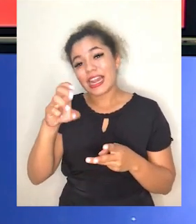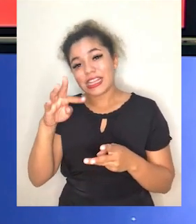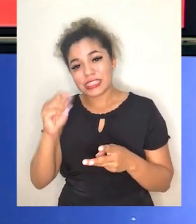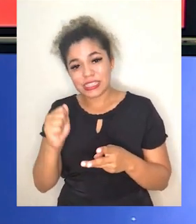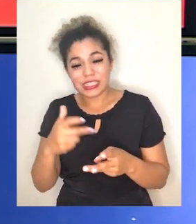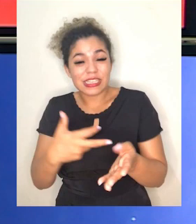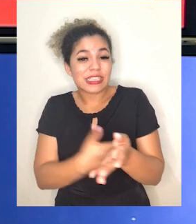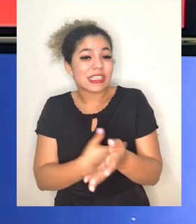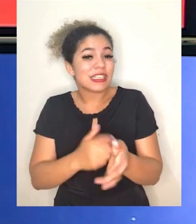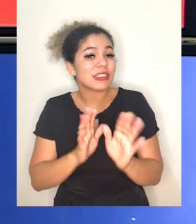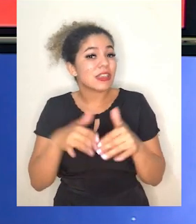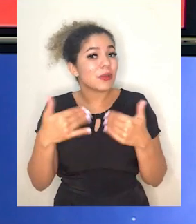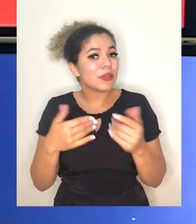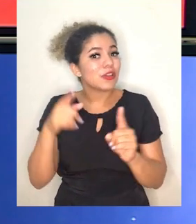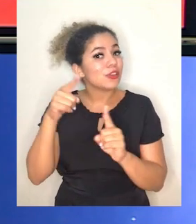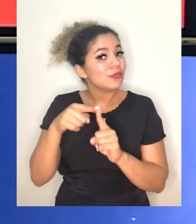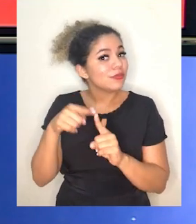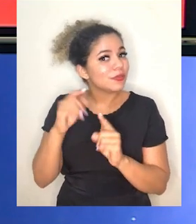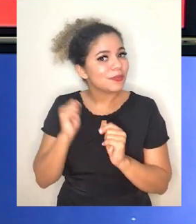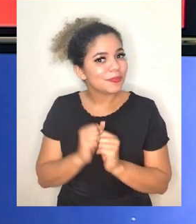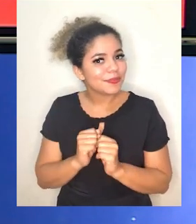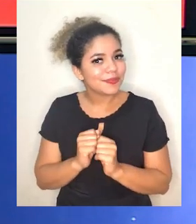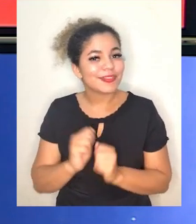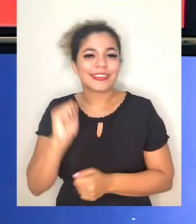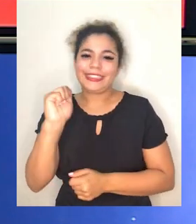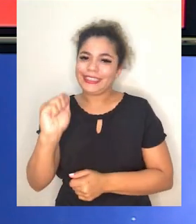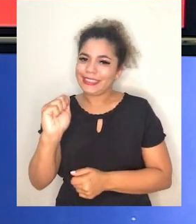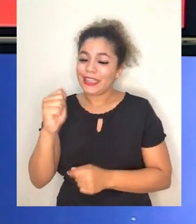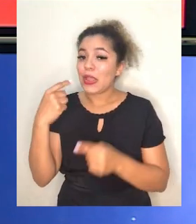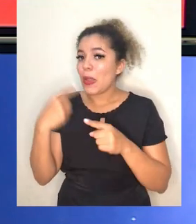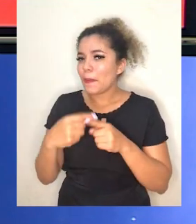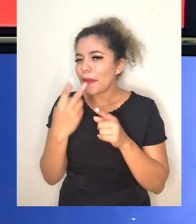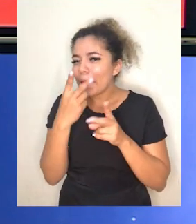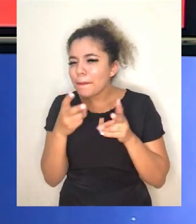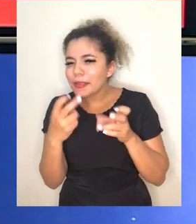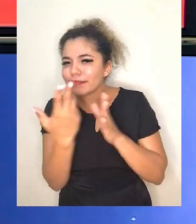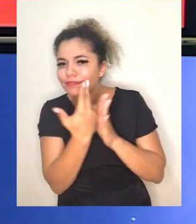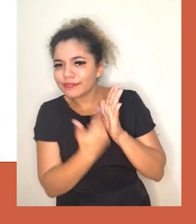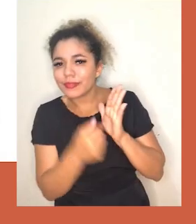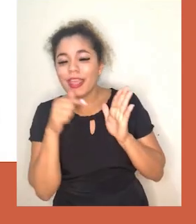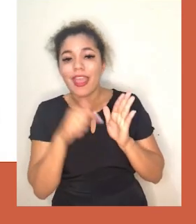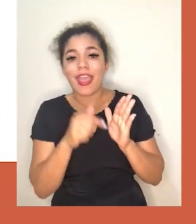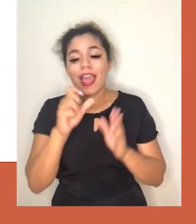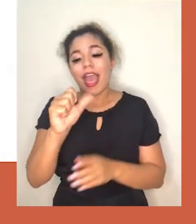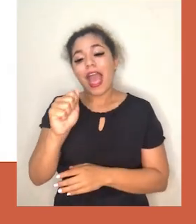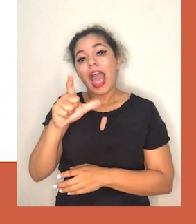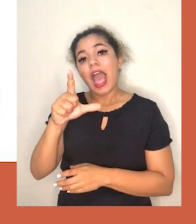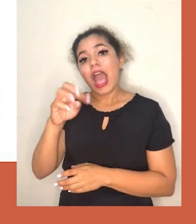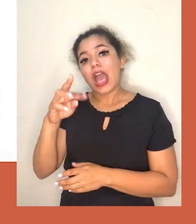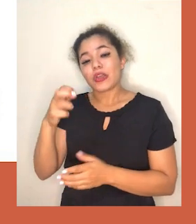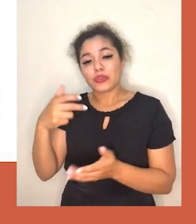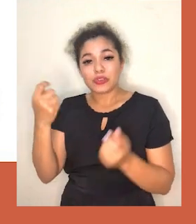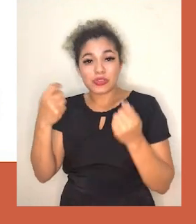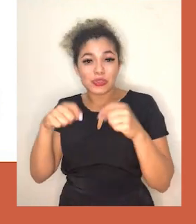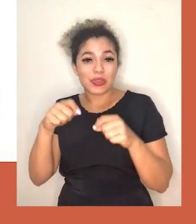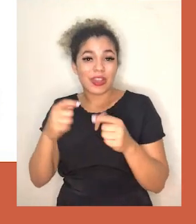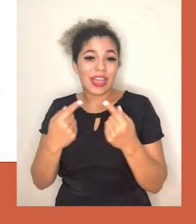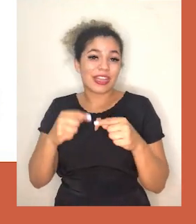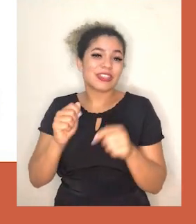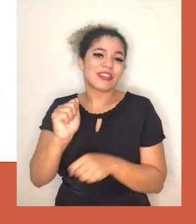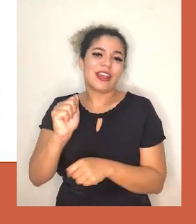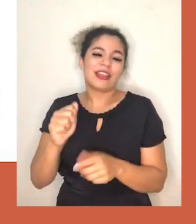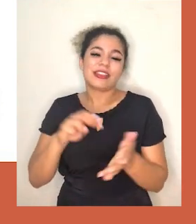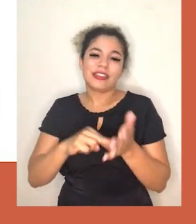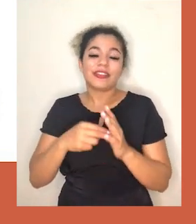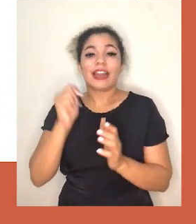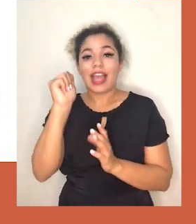possui sangue tipo A. Por quê? Observe a imagem. Ela aglutinou com o soro anti-A, ou seja, ela é